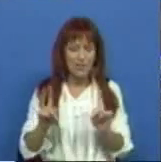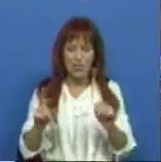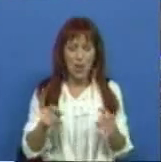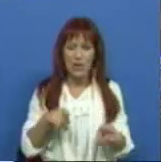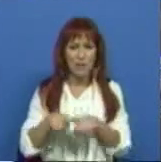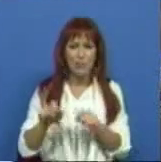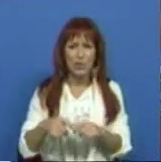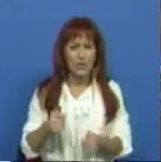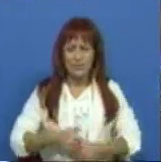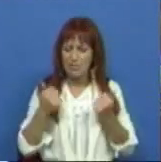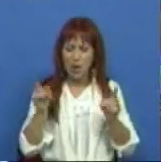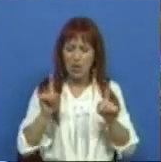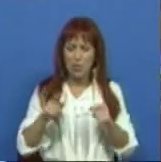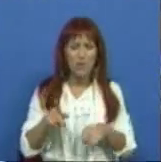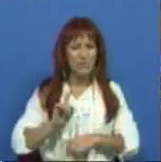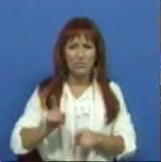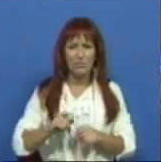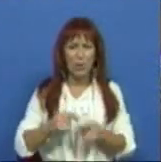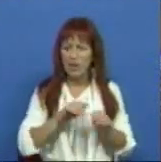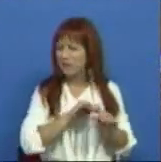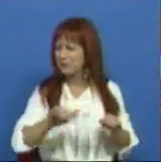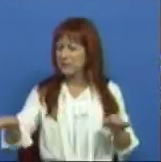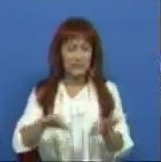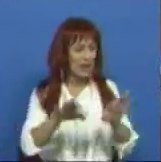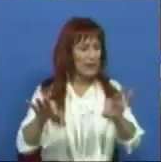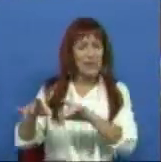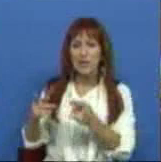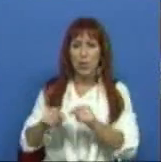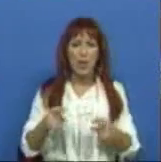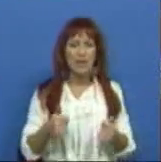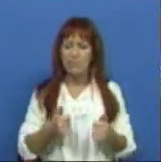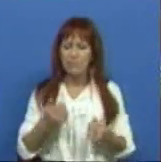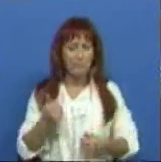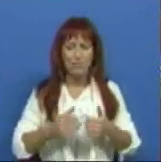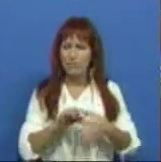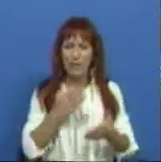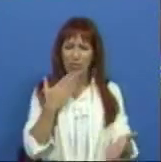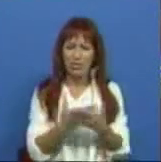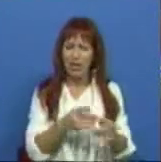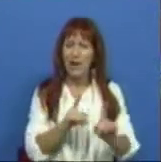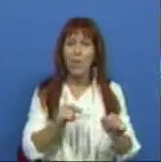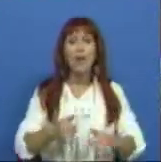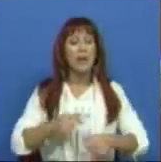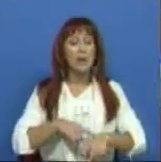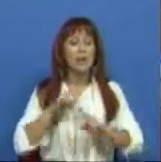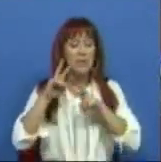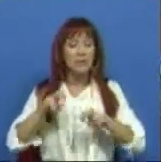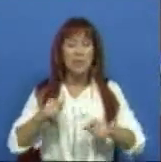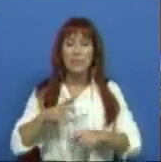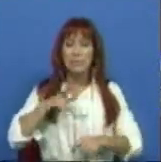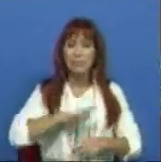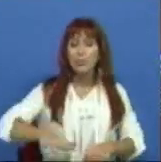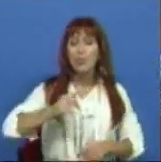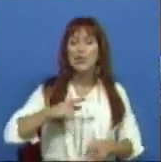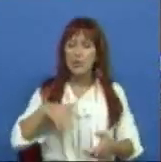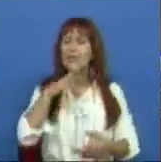são as políticas corretas, não são transversais, não são as mais ajustadas. Ao mesmo tempo que a investigação nacional